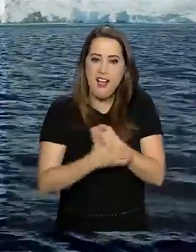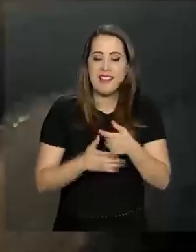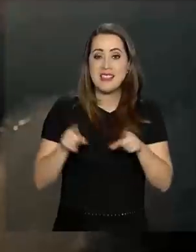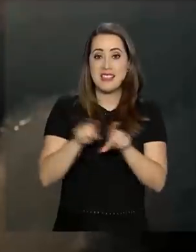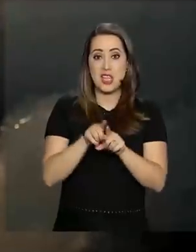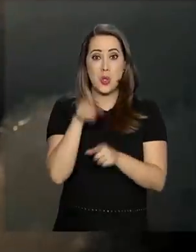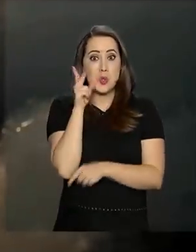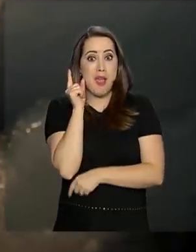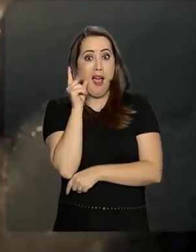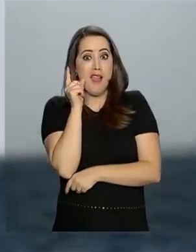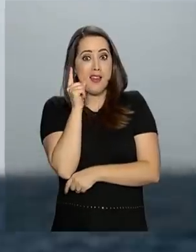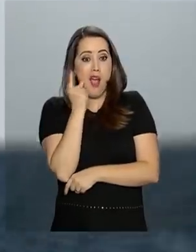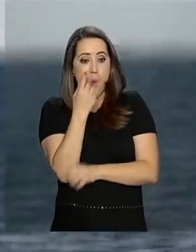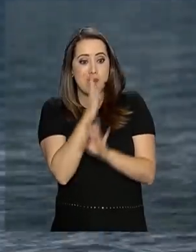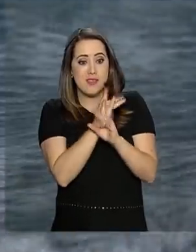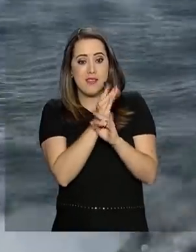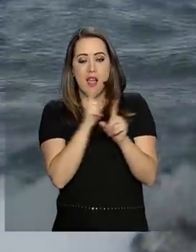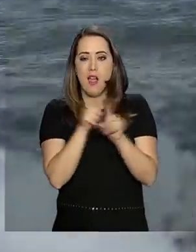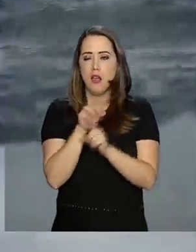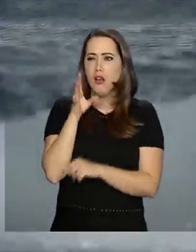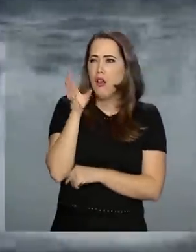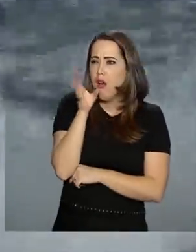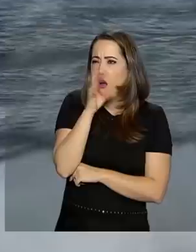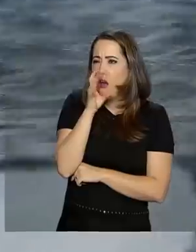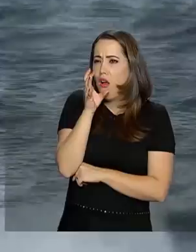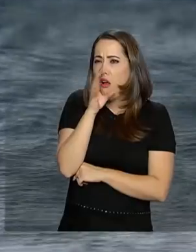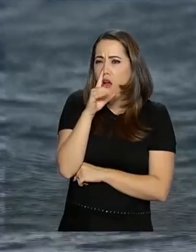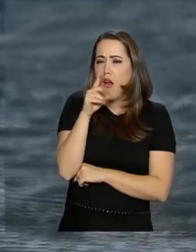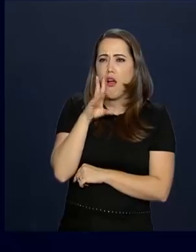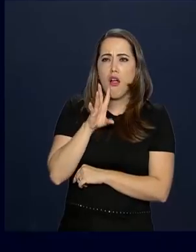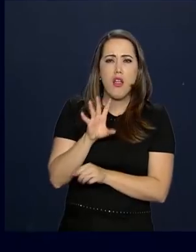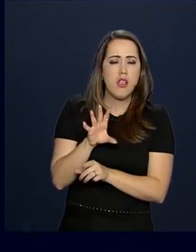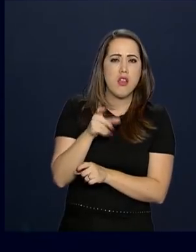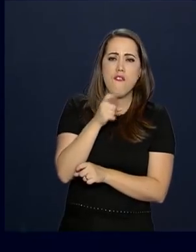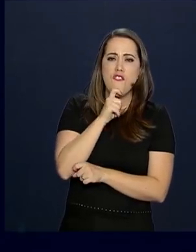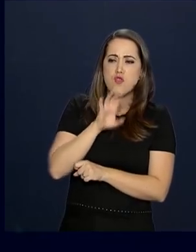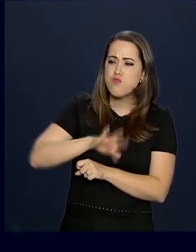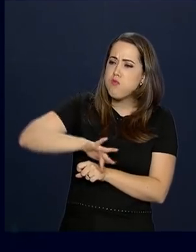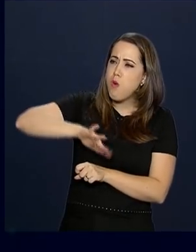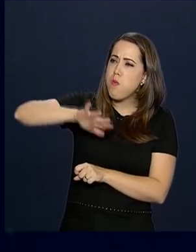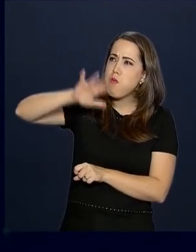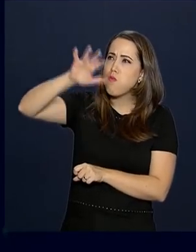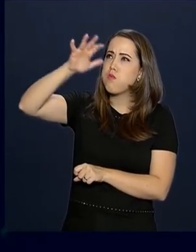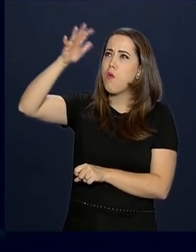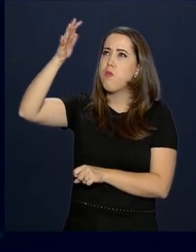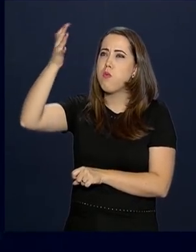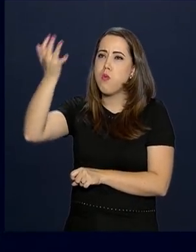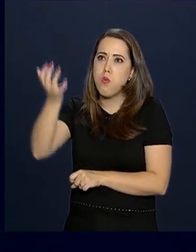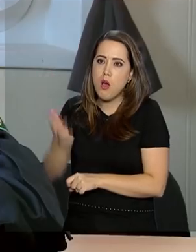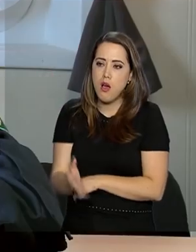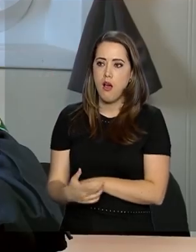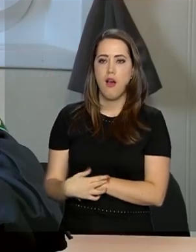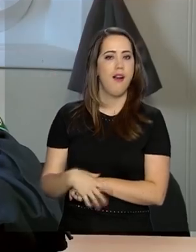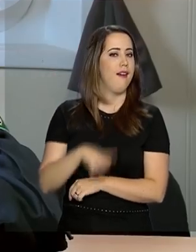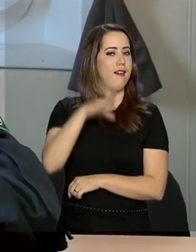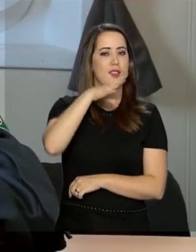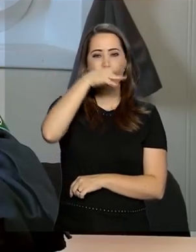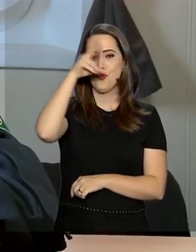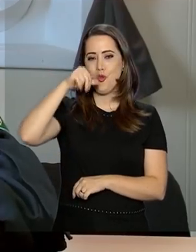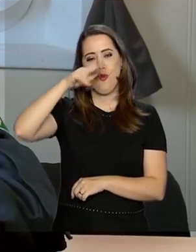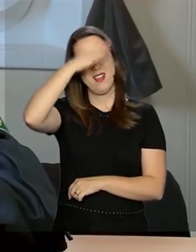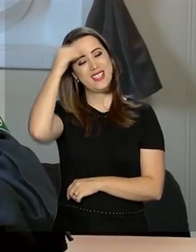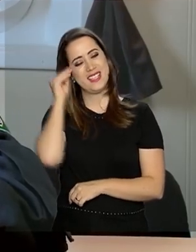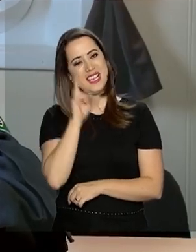Antártica quando eu contemplei ali primeiro iceberg né a gente nunca esquece aí eu falei nossa realmente